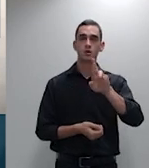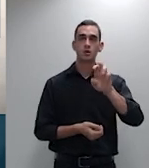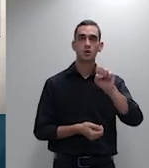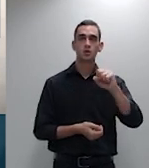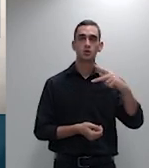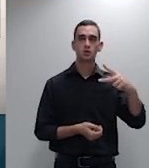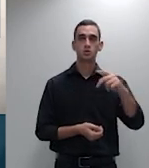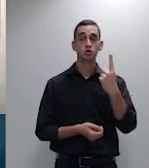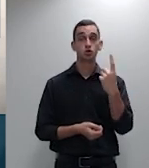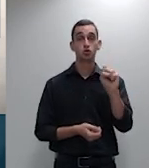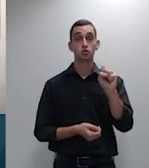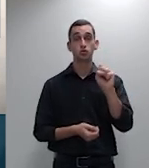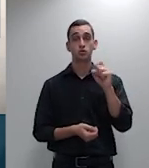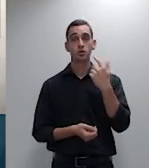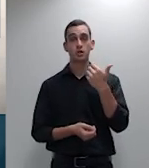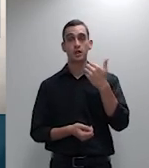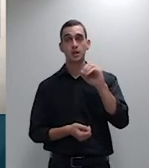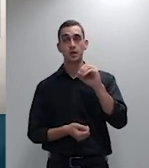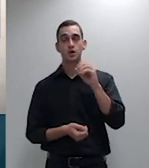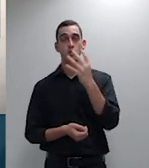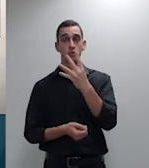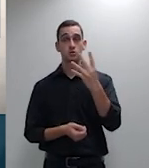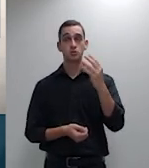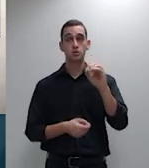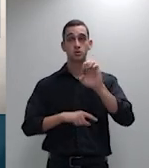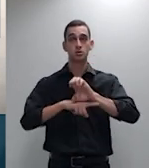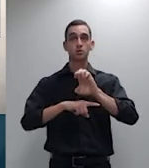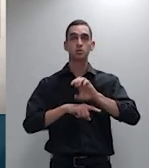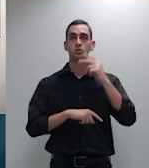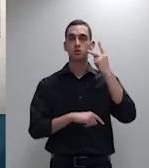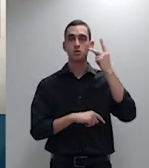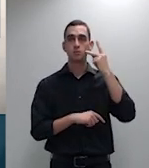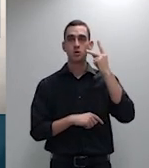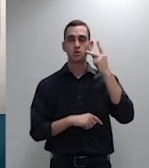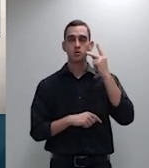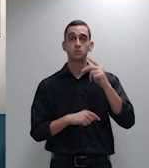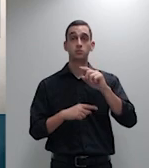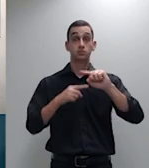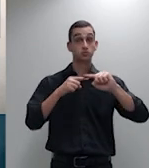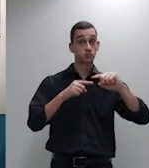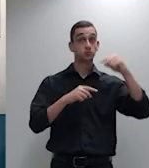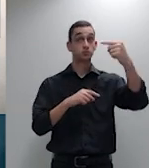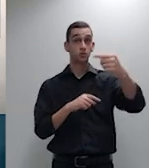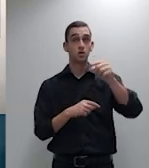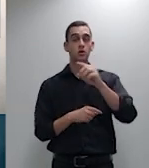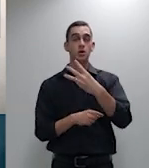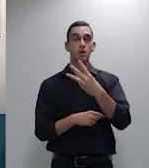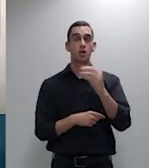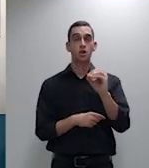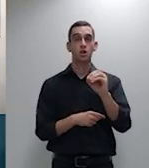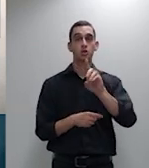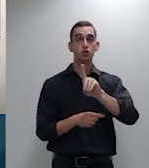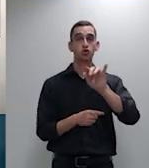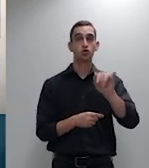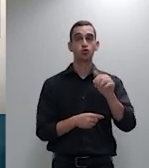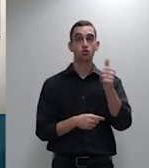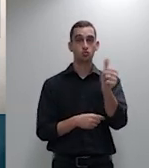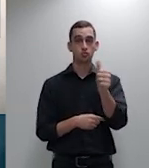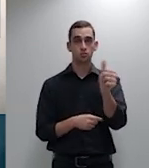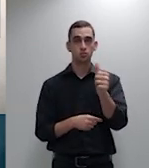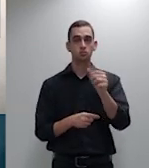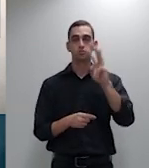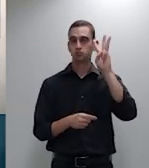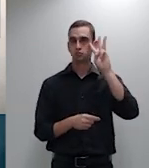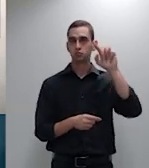-440-SP. Está adiado para o dia 30 do 11, terça-feira que vem. Perfeito. Ficou